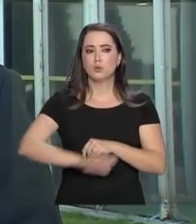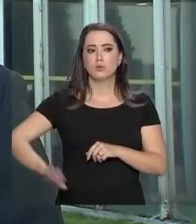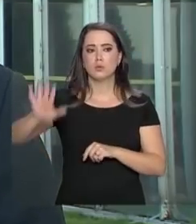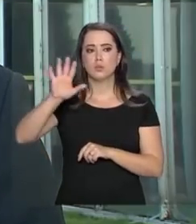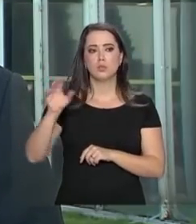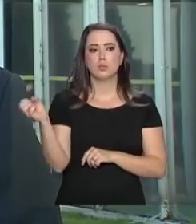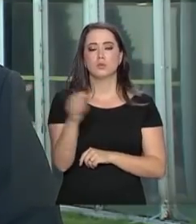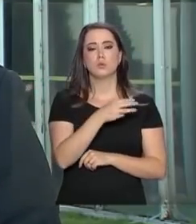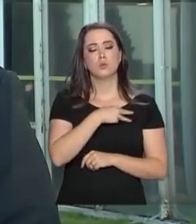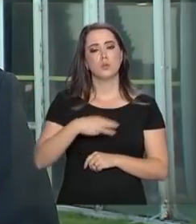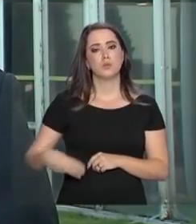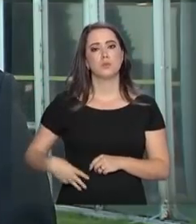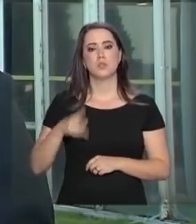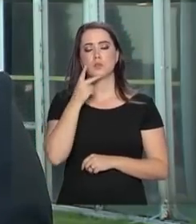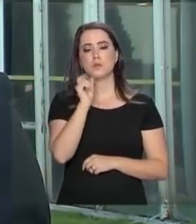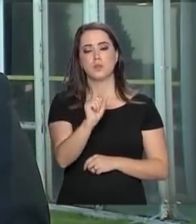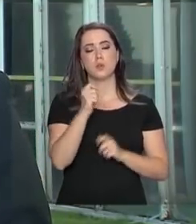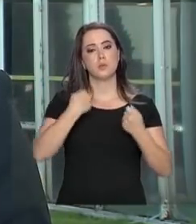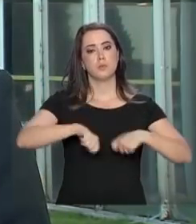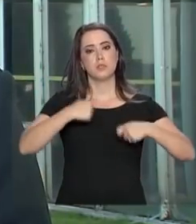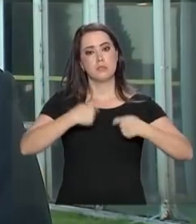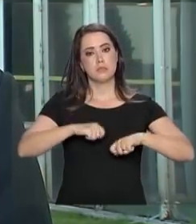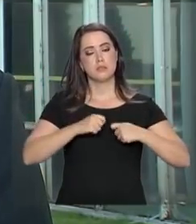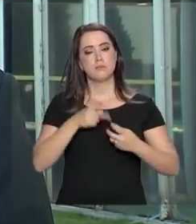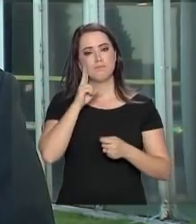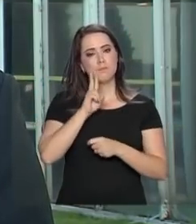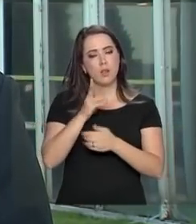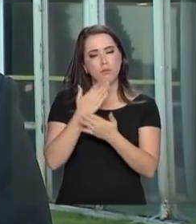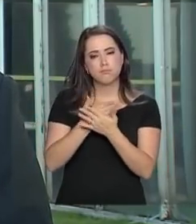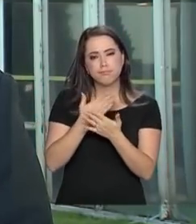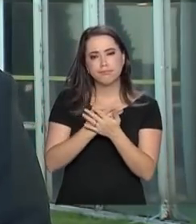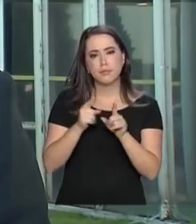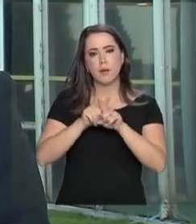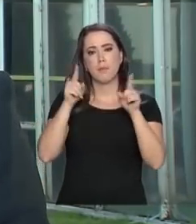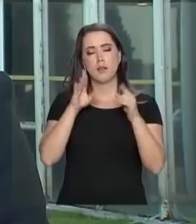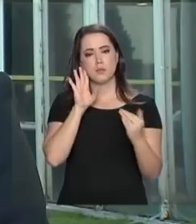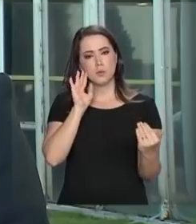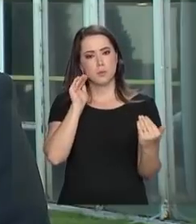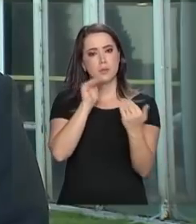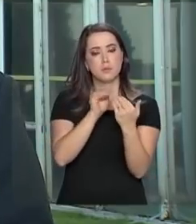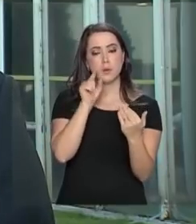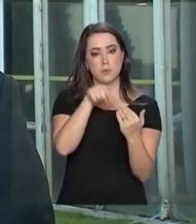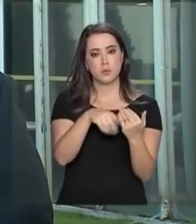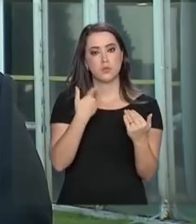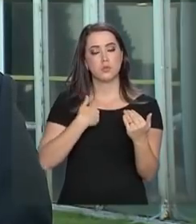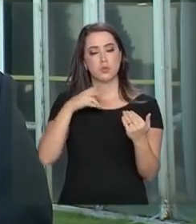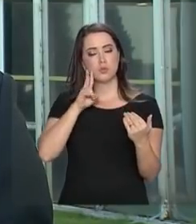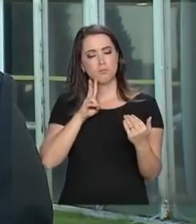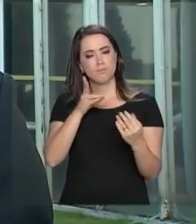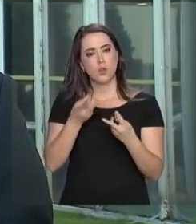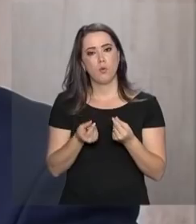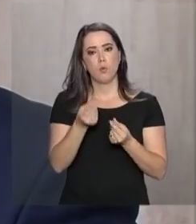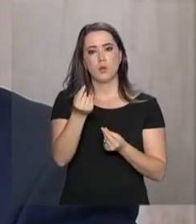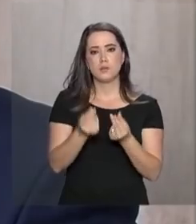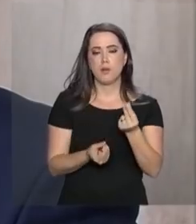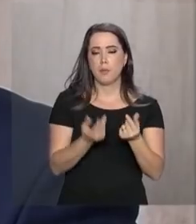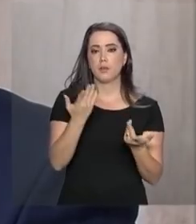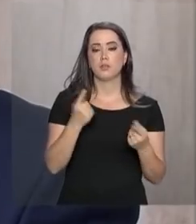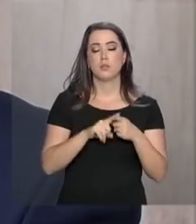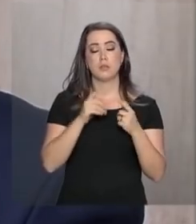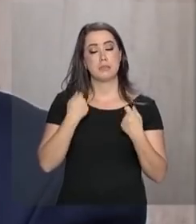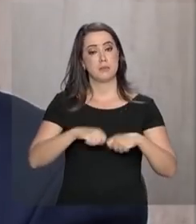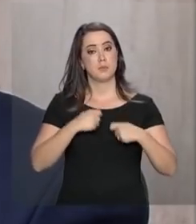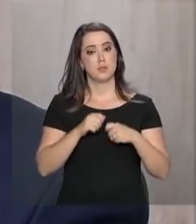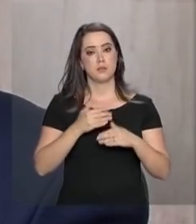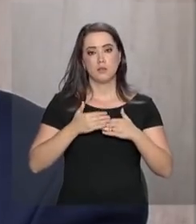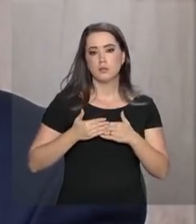o novo ministro disse que é preciso uma avaliação, mas que o critério será a viabilidade orçamentária. A depender do